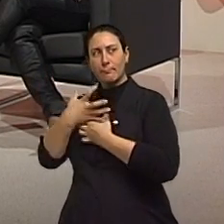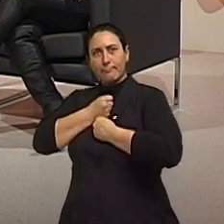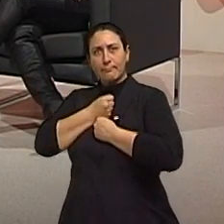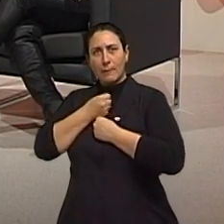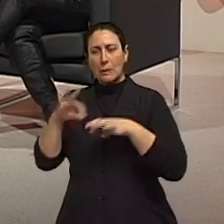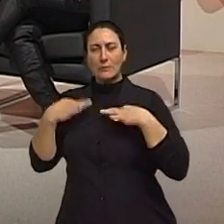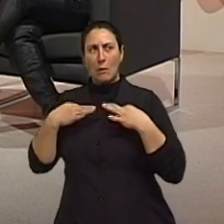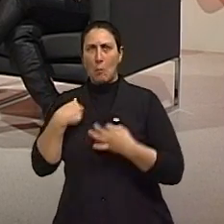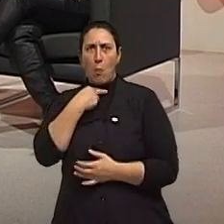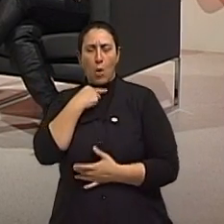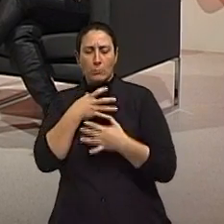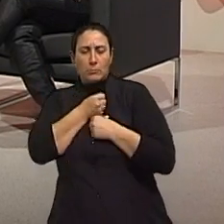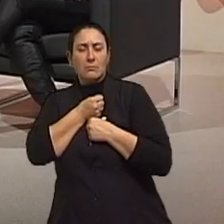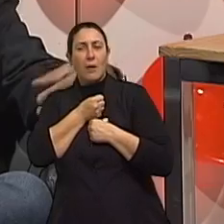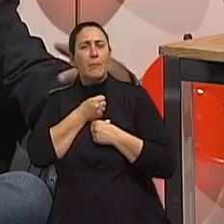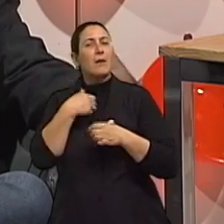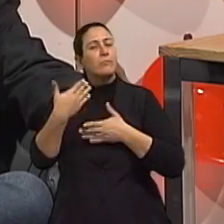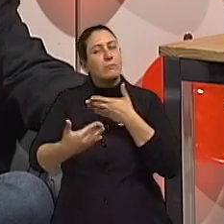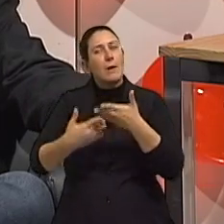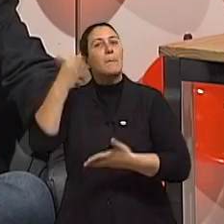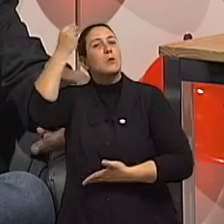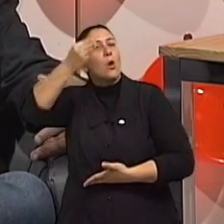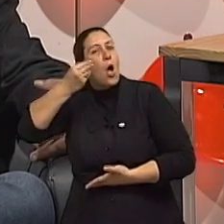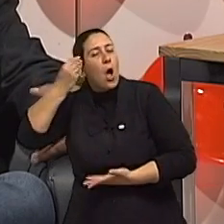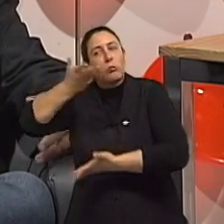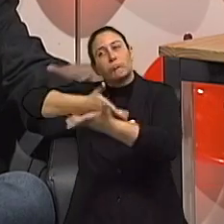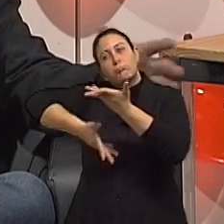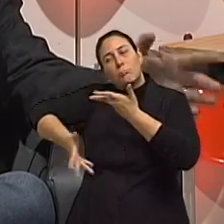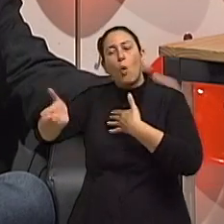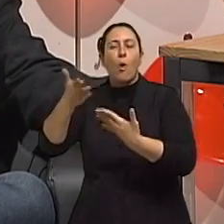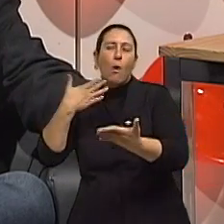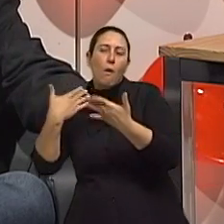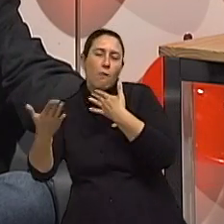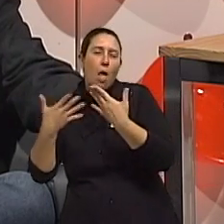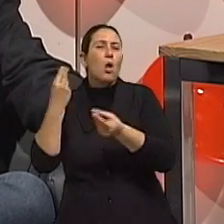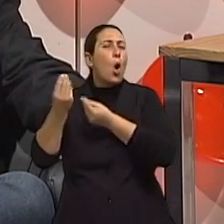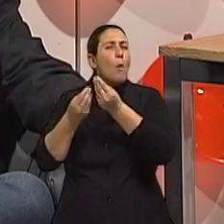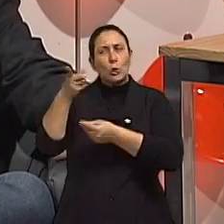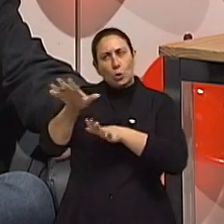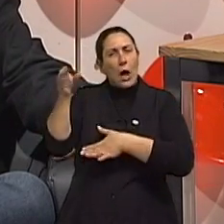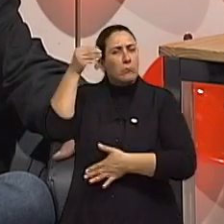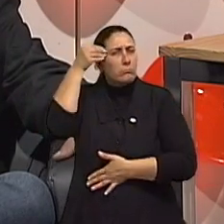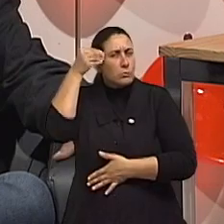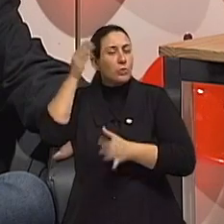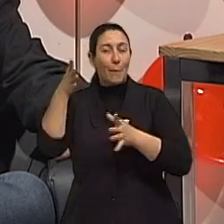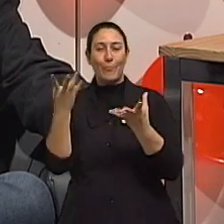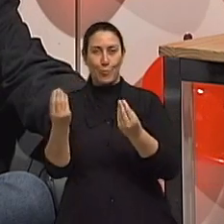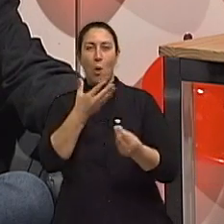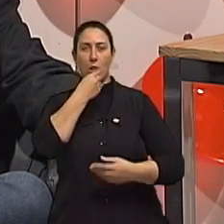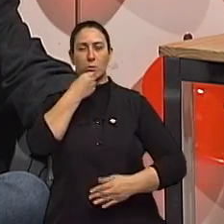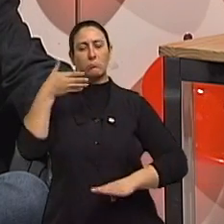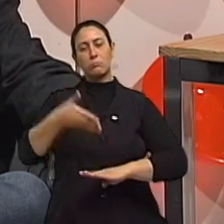conversar, e a gente vai trabalhando com eles, o que está acontecendo, como é que está. Outra coisa, o homem, ele chega com uma